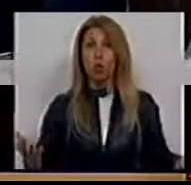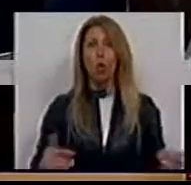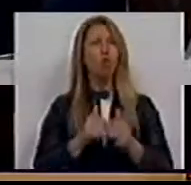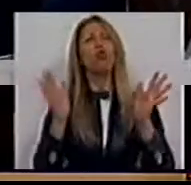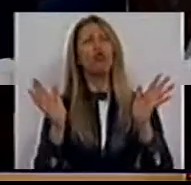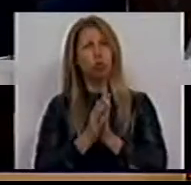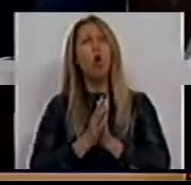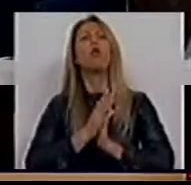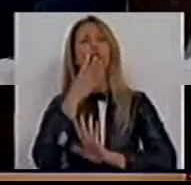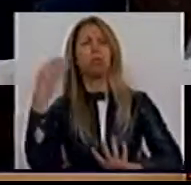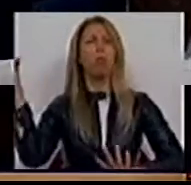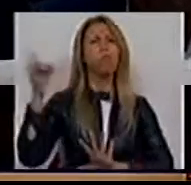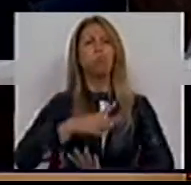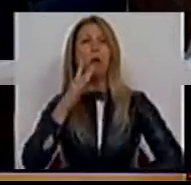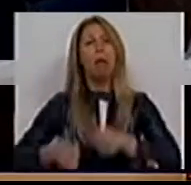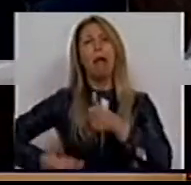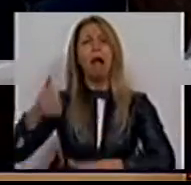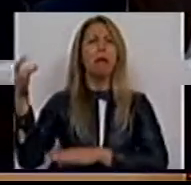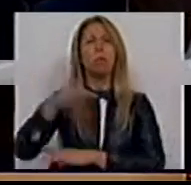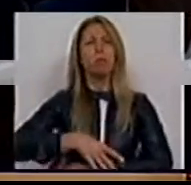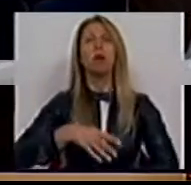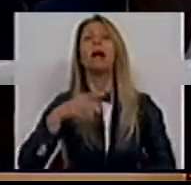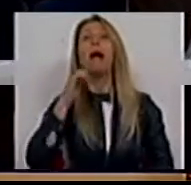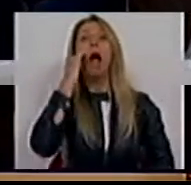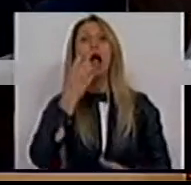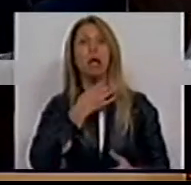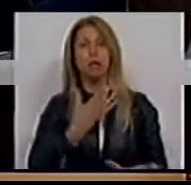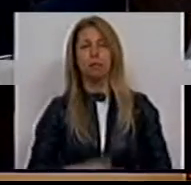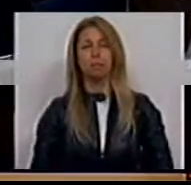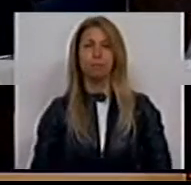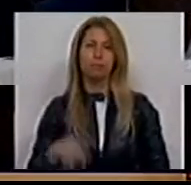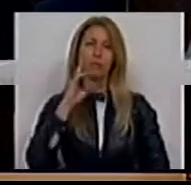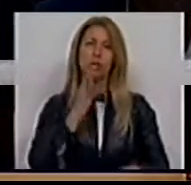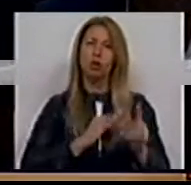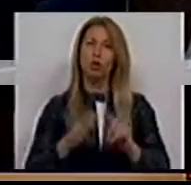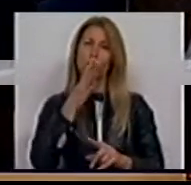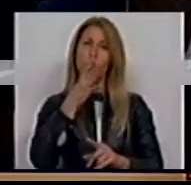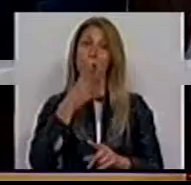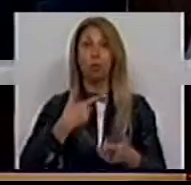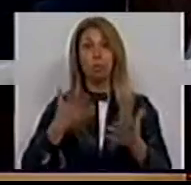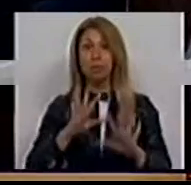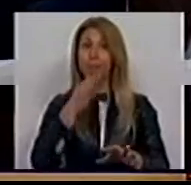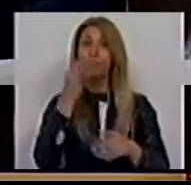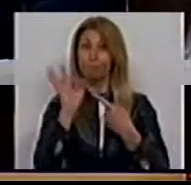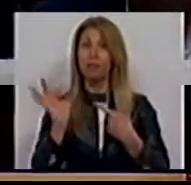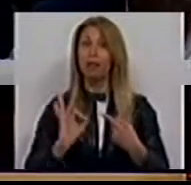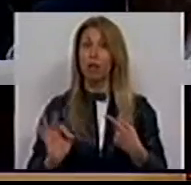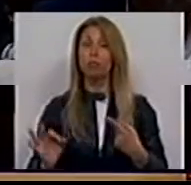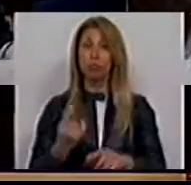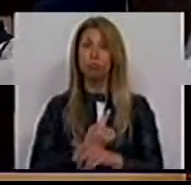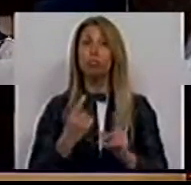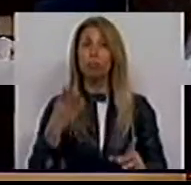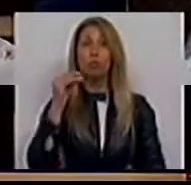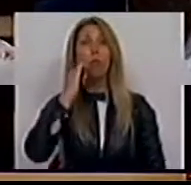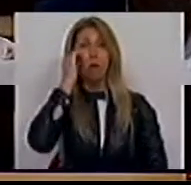Sra. Deputada, não posso deixar de referir este aspecto porque me parece demasiado grave para uma